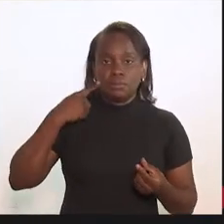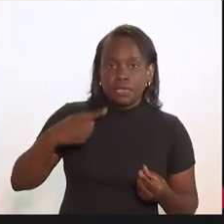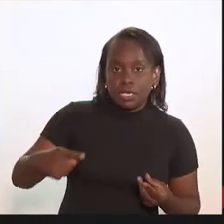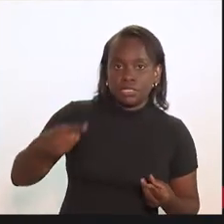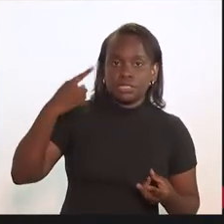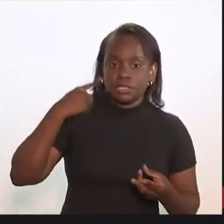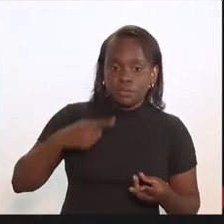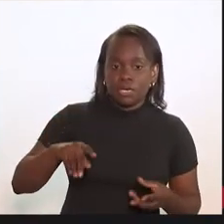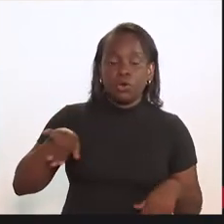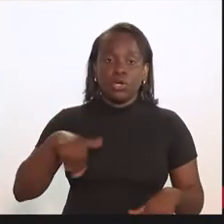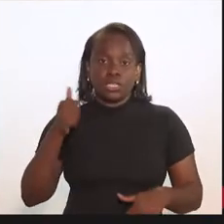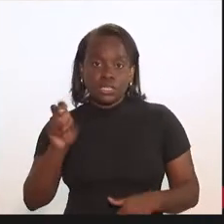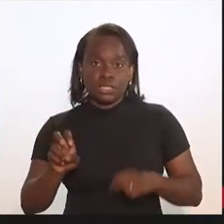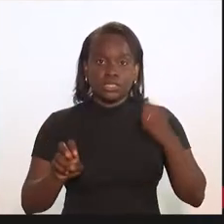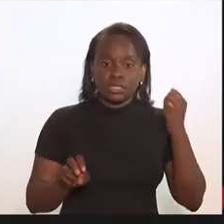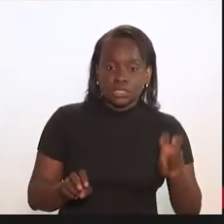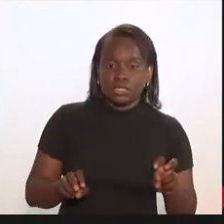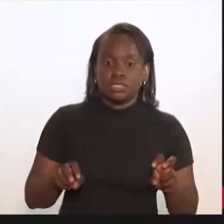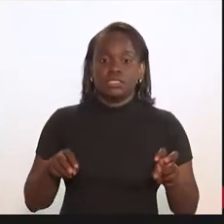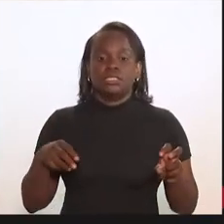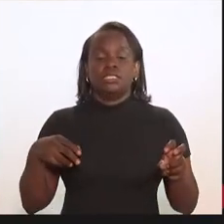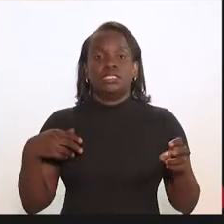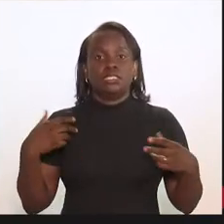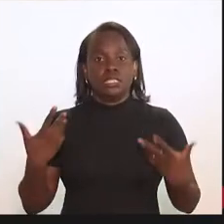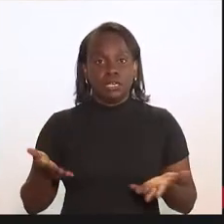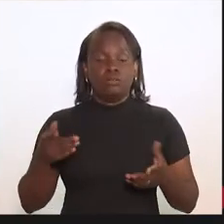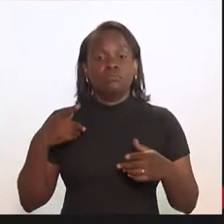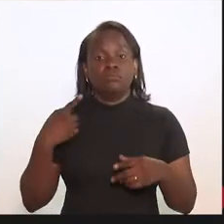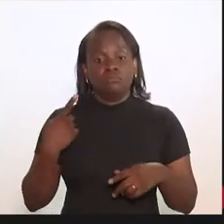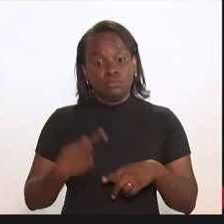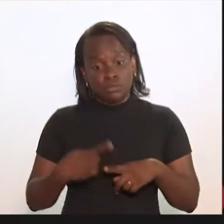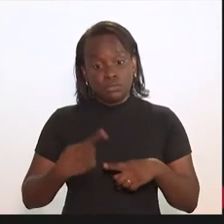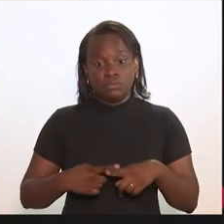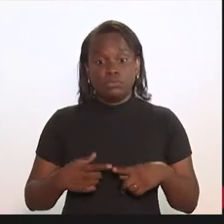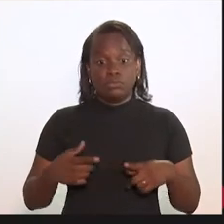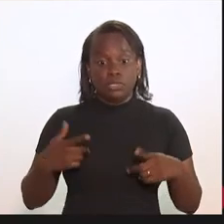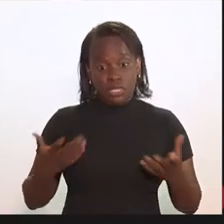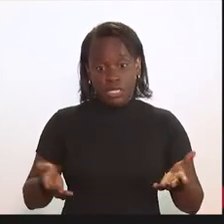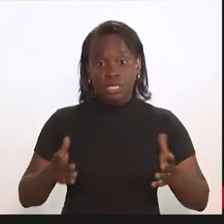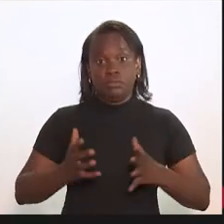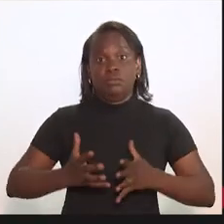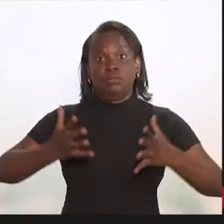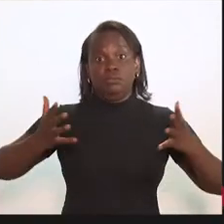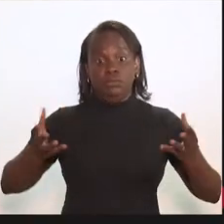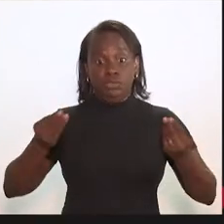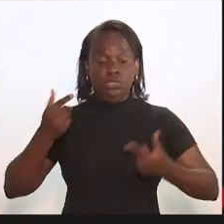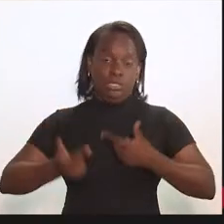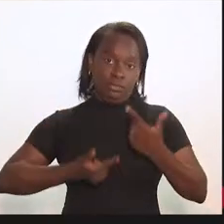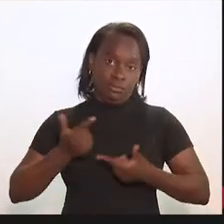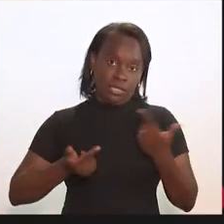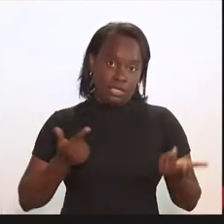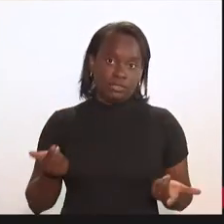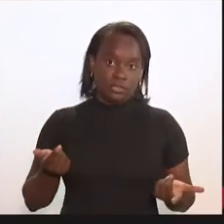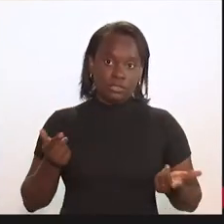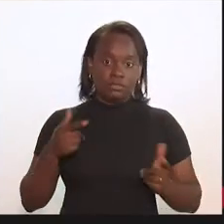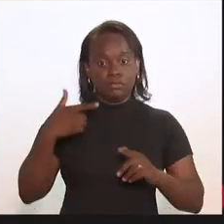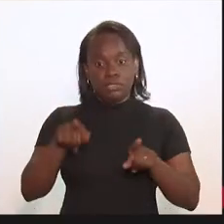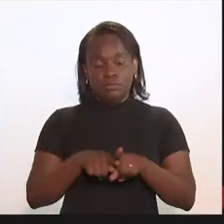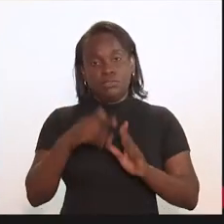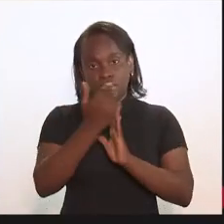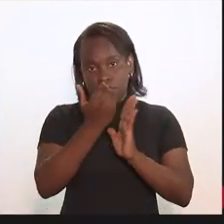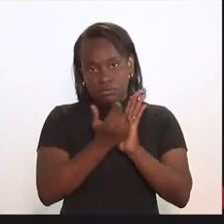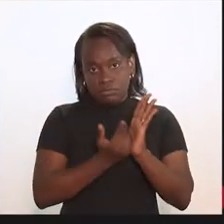semanalmente, se é quinzenalmente, até por conta desse tamanho do nosso